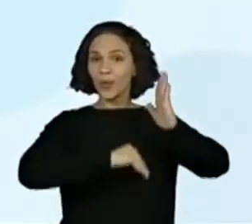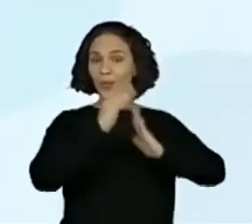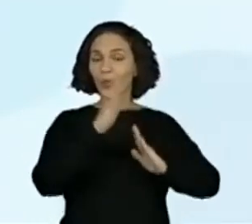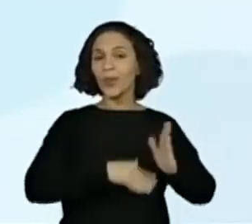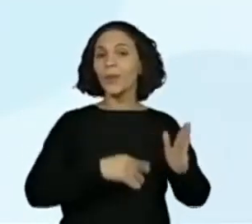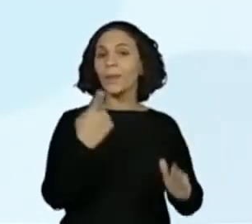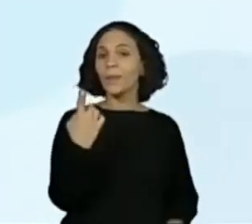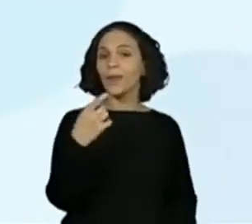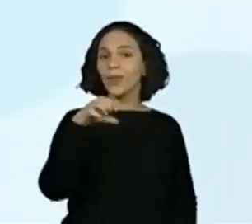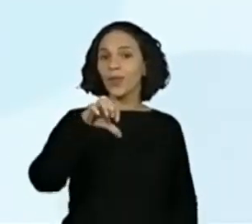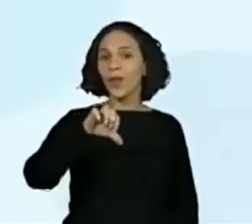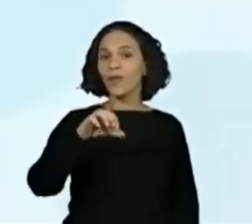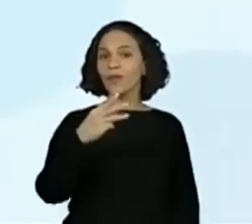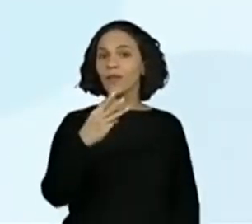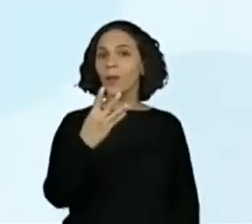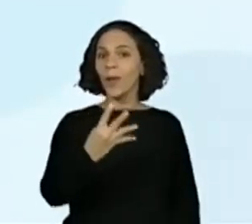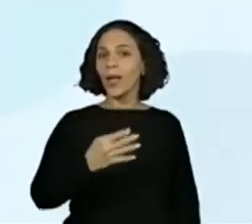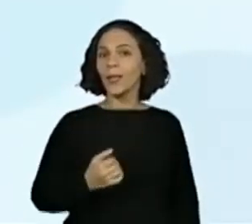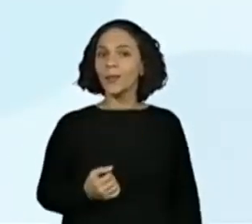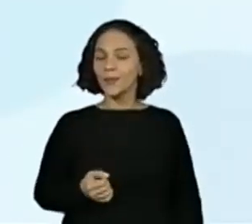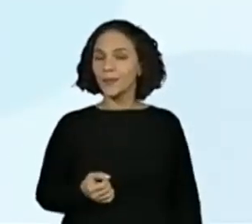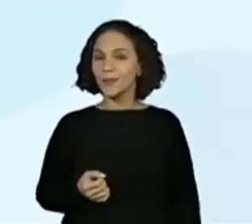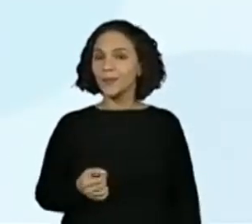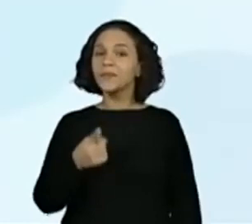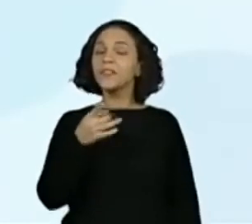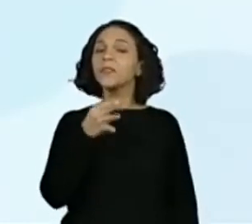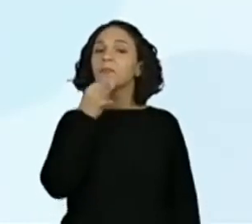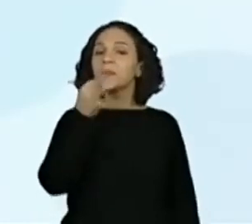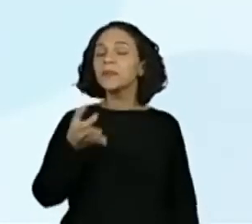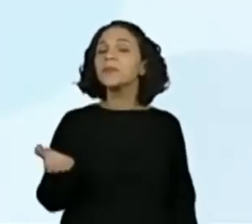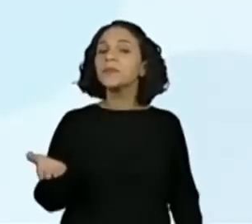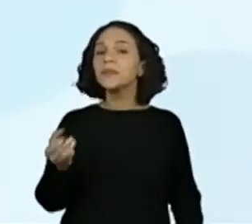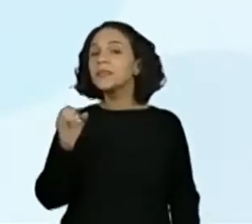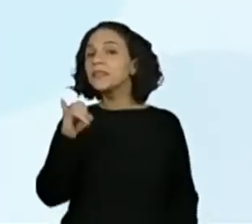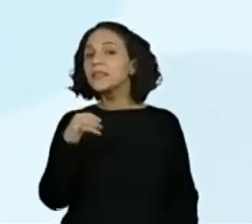Ela já completou 100 anos? Qual é a opinião de vocês?